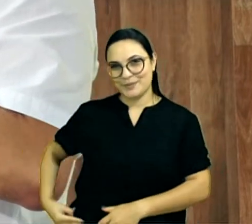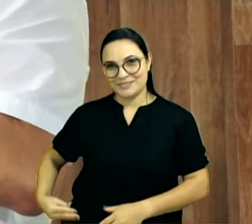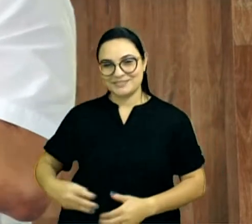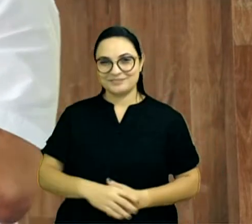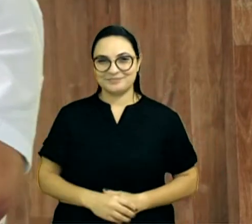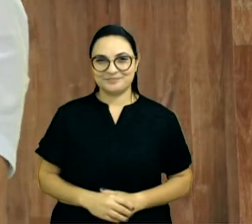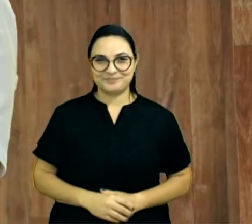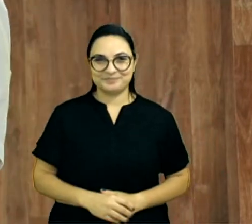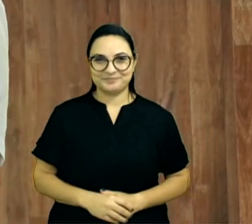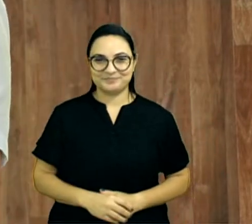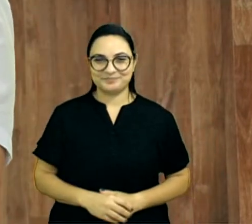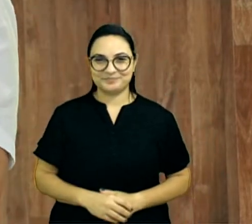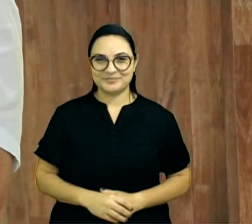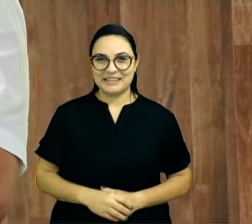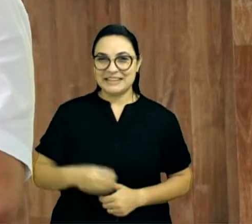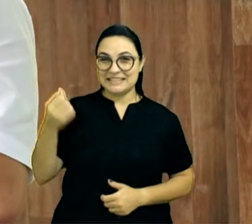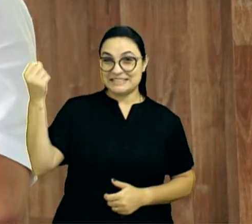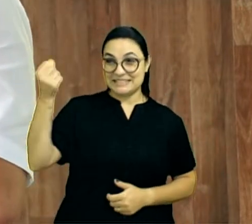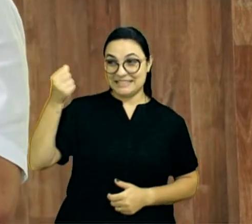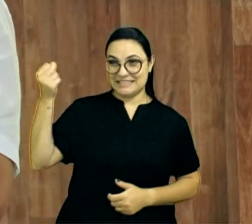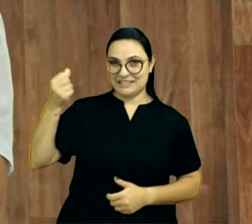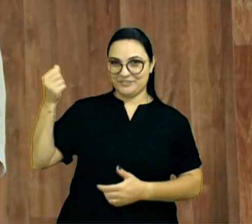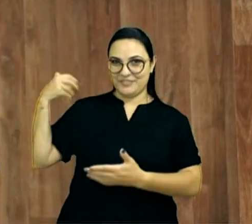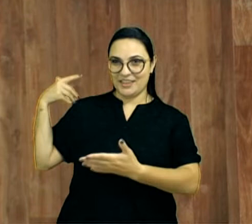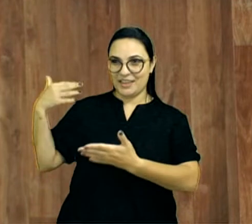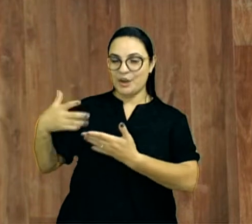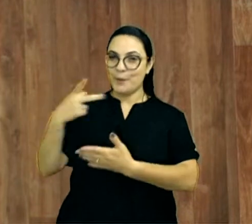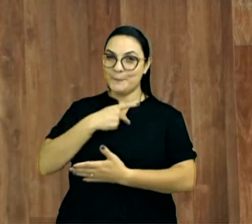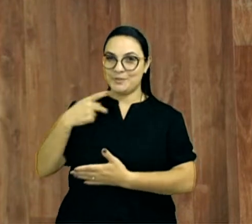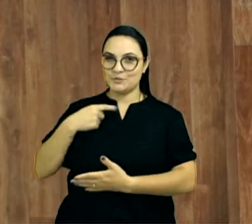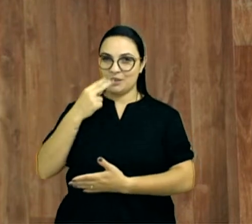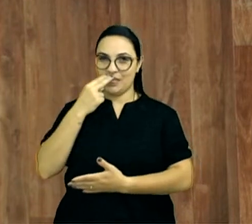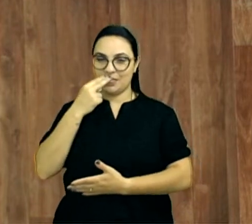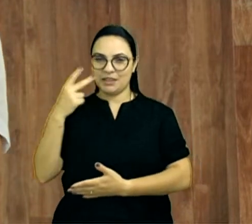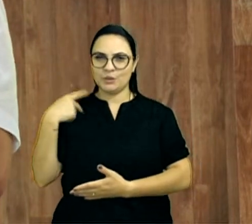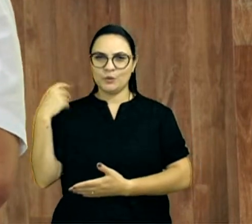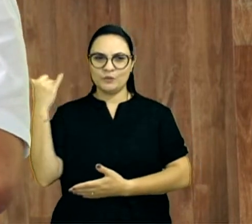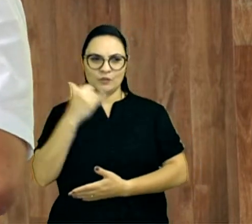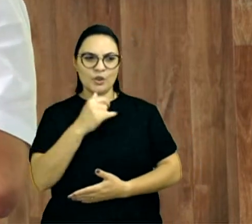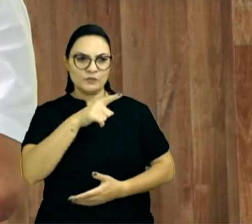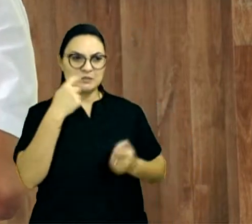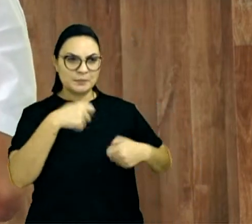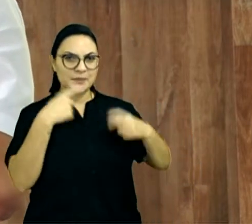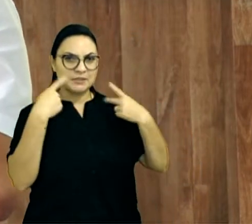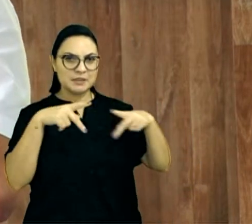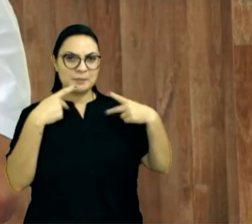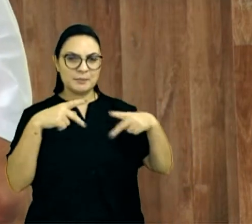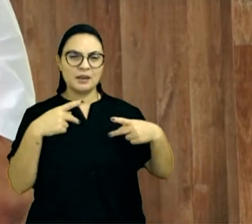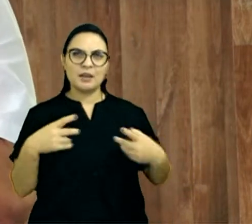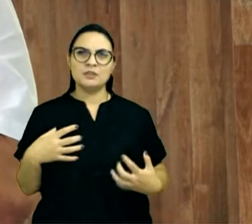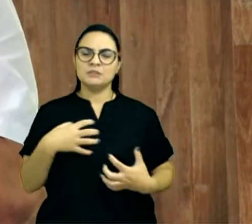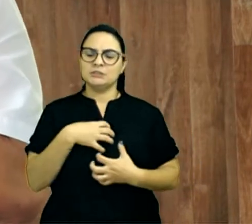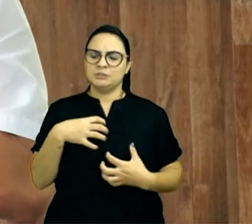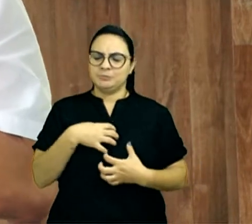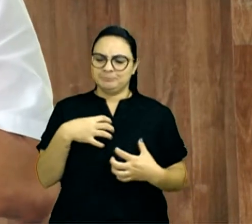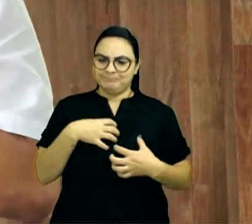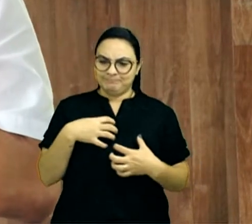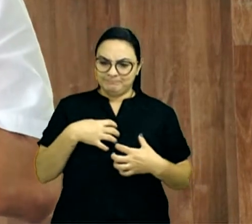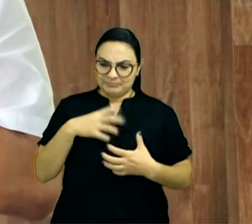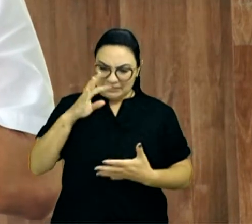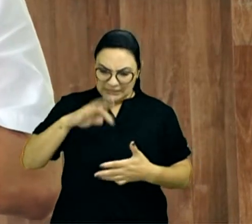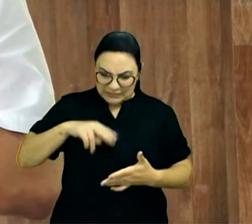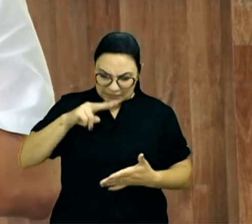de sexta para cá, que o pastor falou que eu ia pregar nessa reunião, eu fui muito confrontado com esse texto,